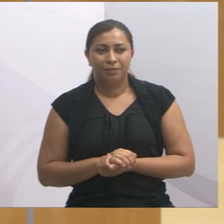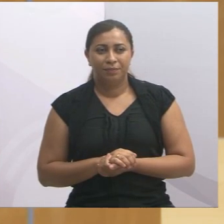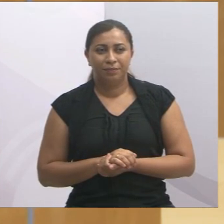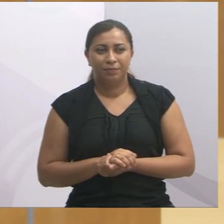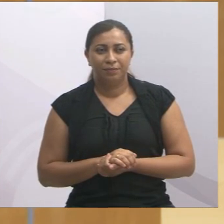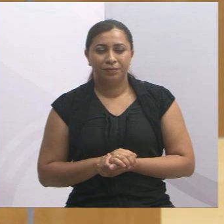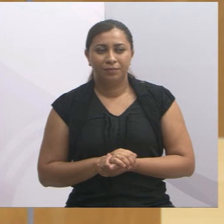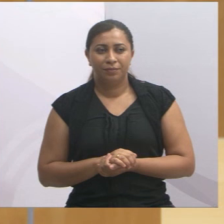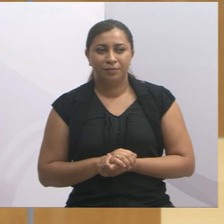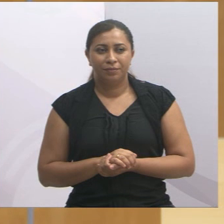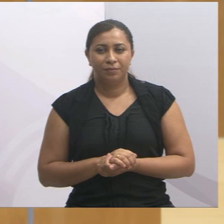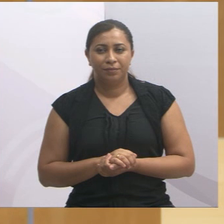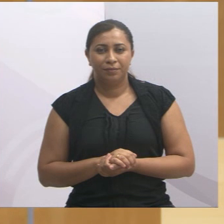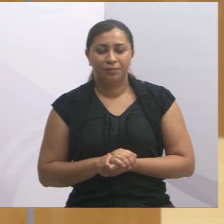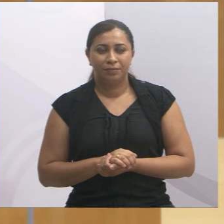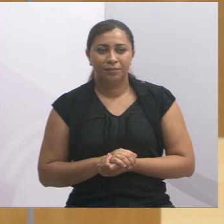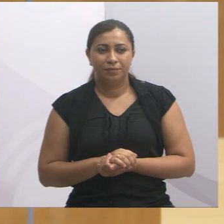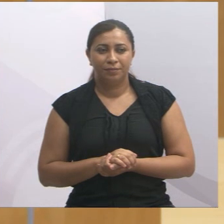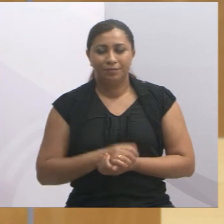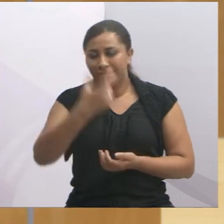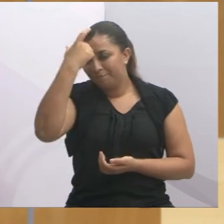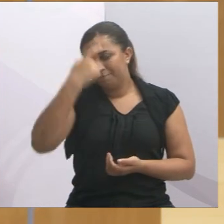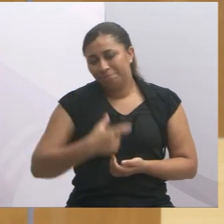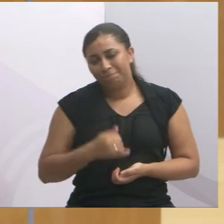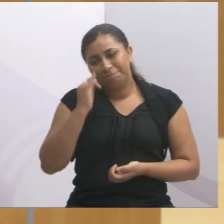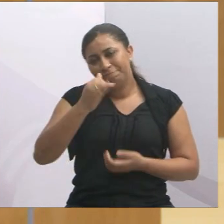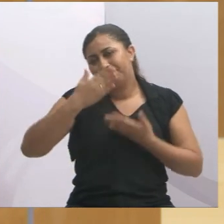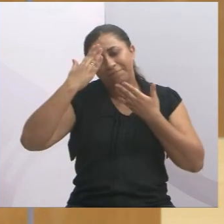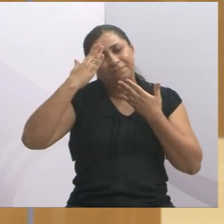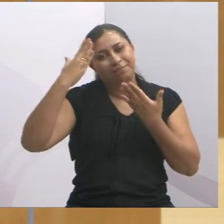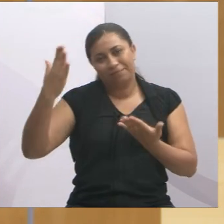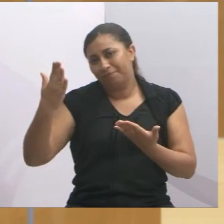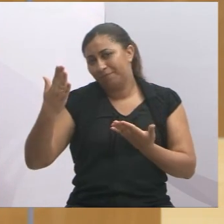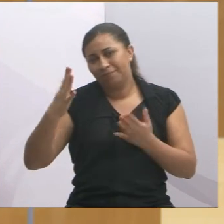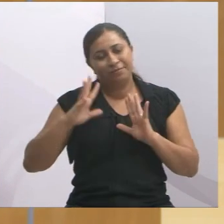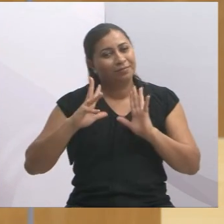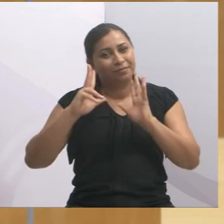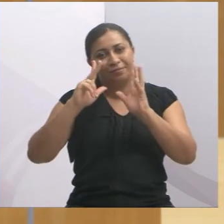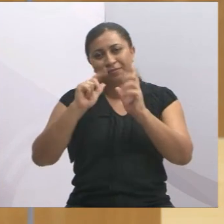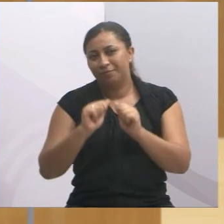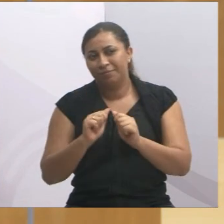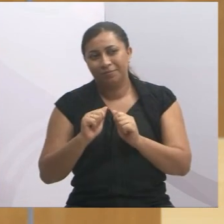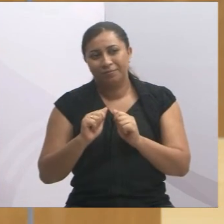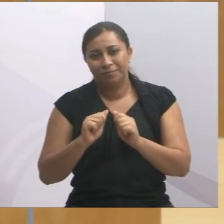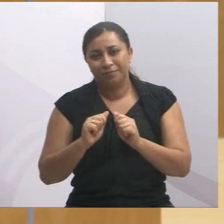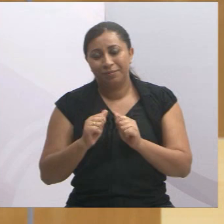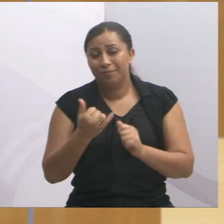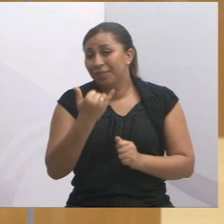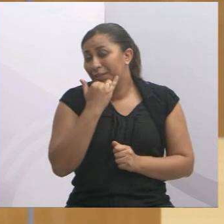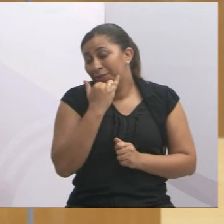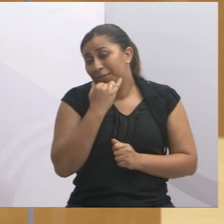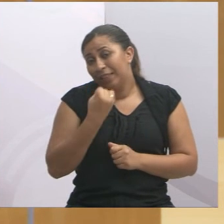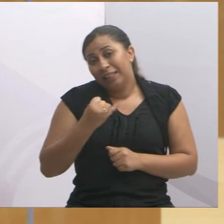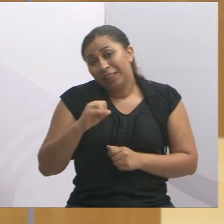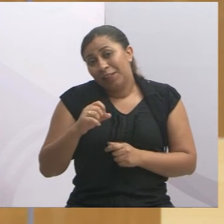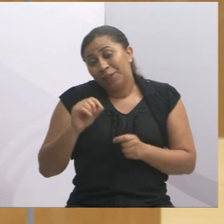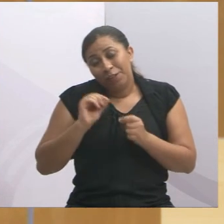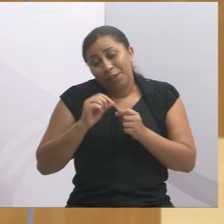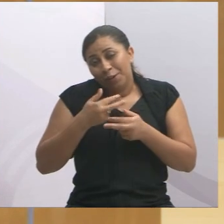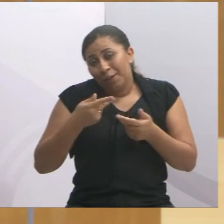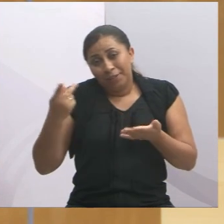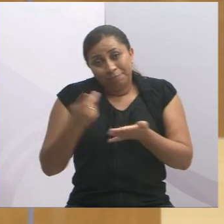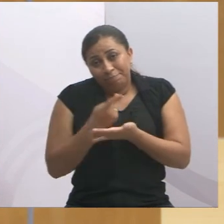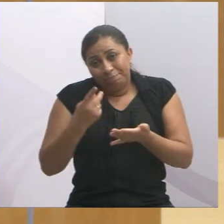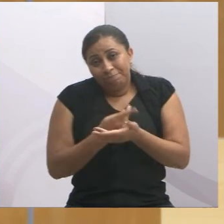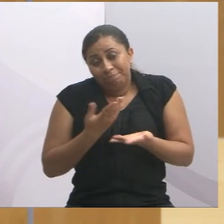a falar que é muito obrigado, muito obrigado a todos, a todos, e pedir desculpa se eu fiz alguma coisa aí que não agradou